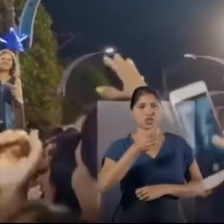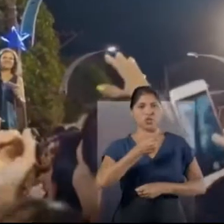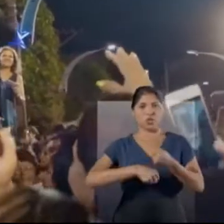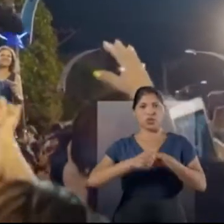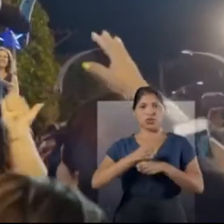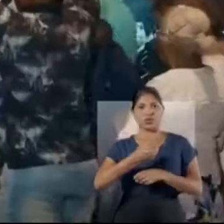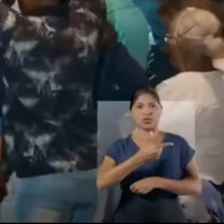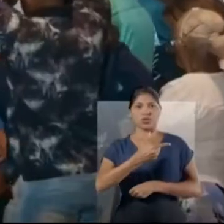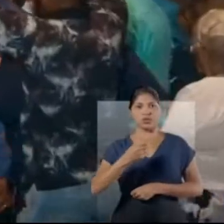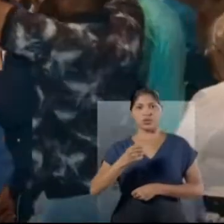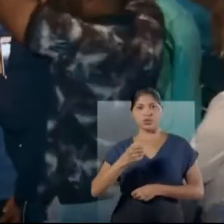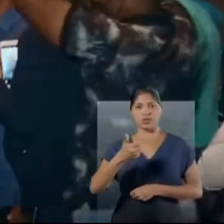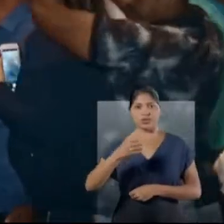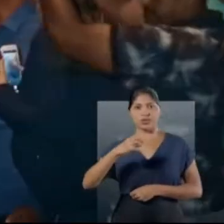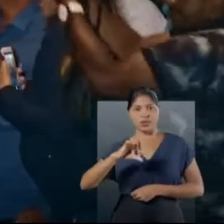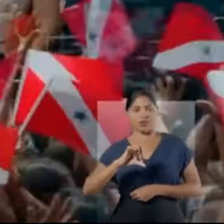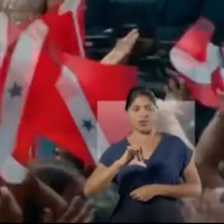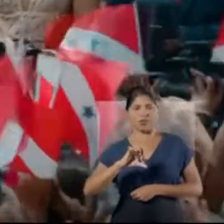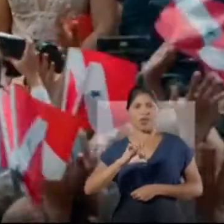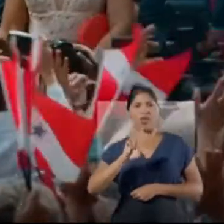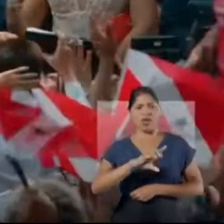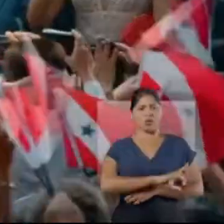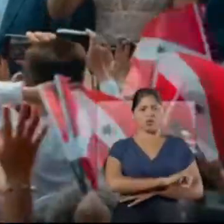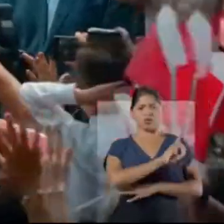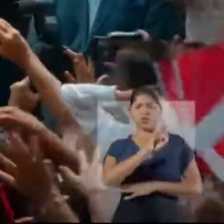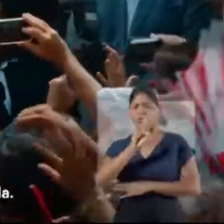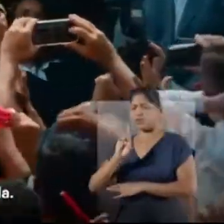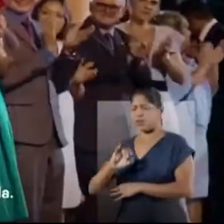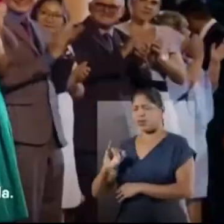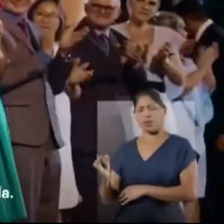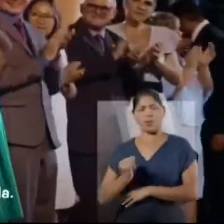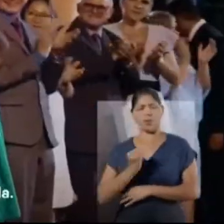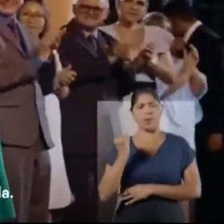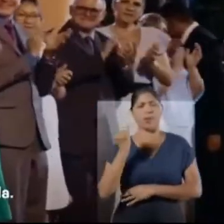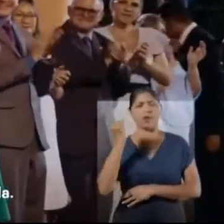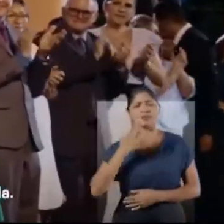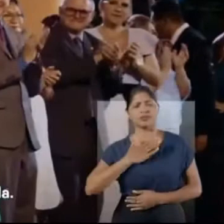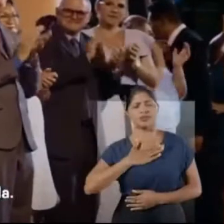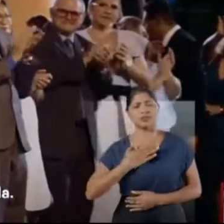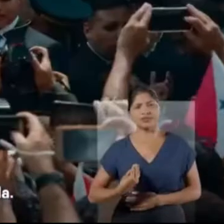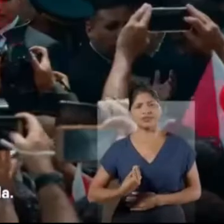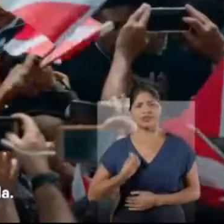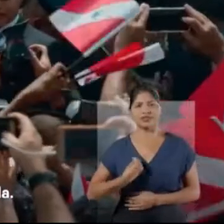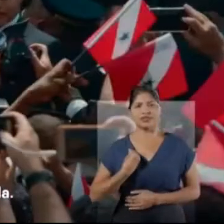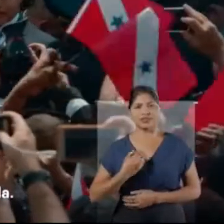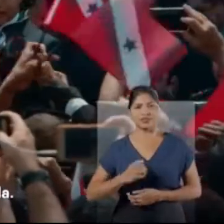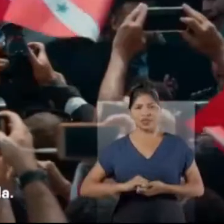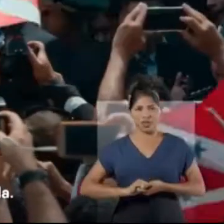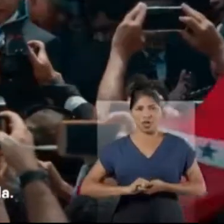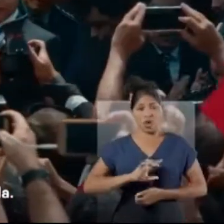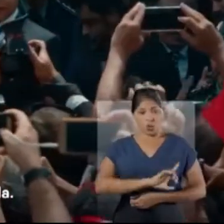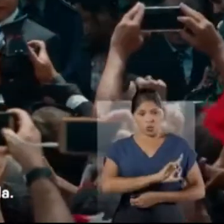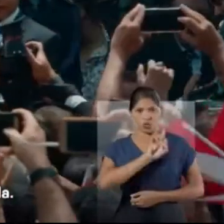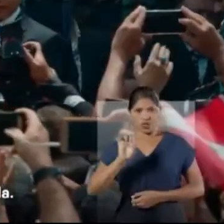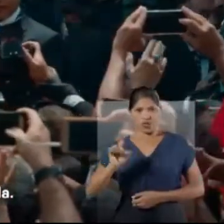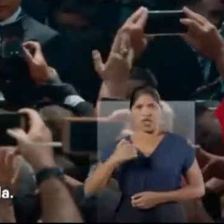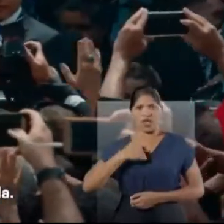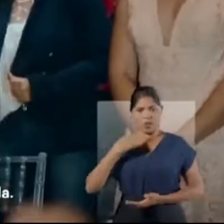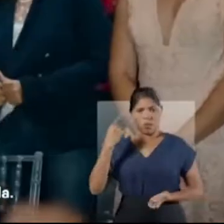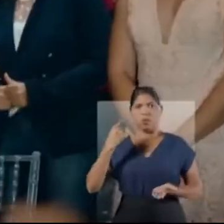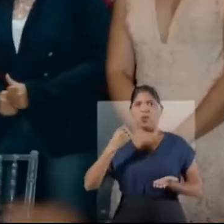1º de janeiro de 2019. Este foi o dia mais importante da minha vida.